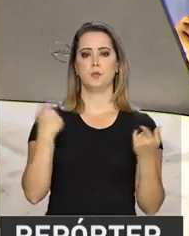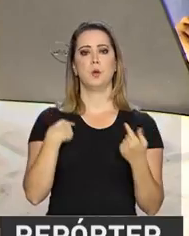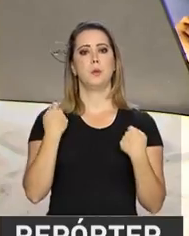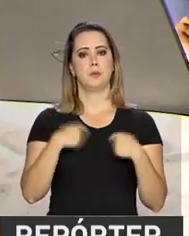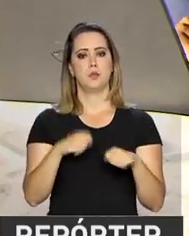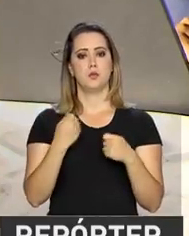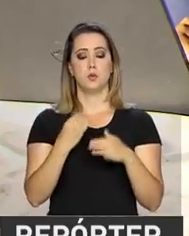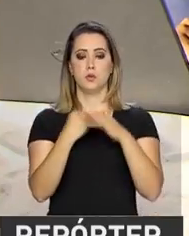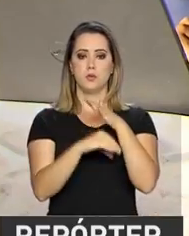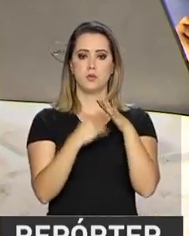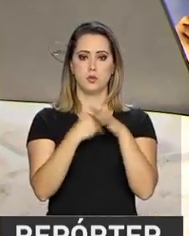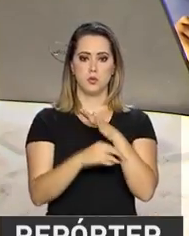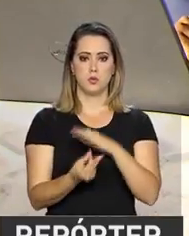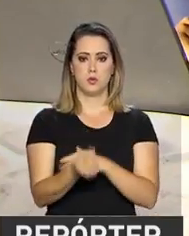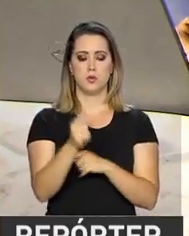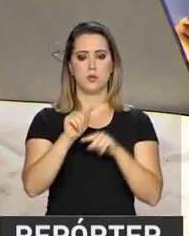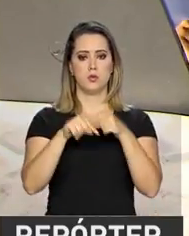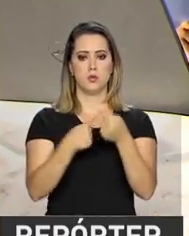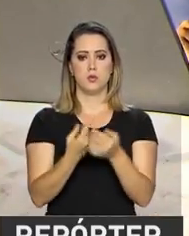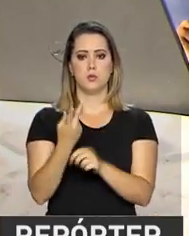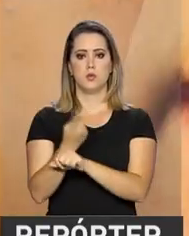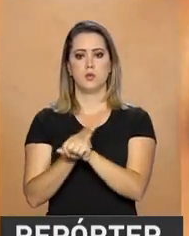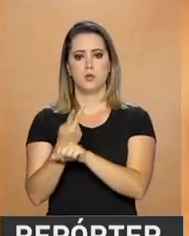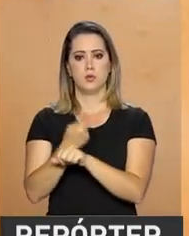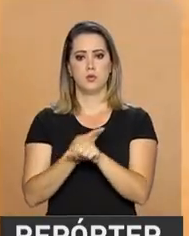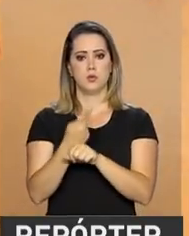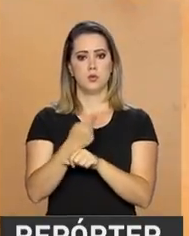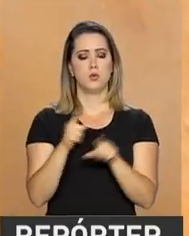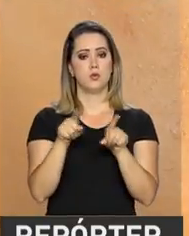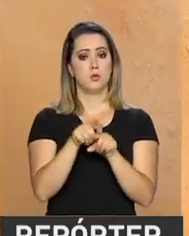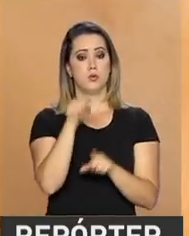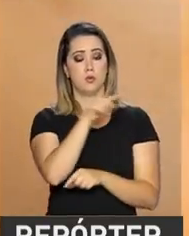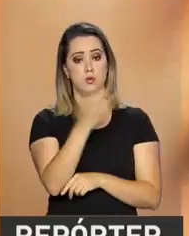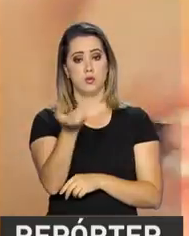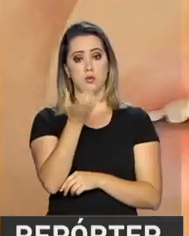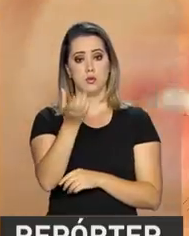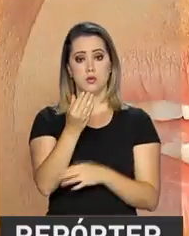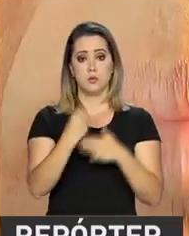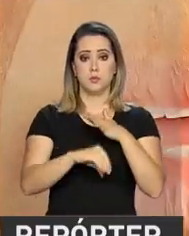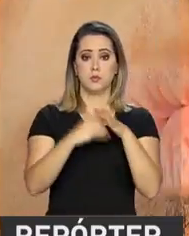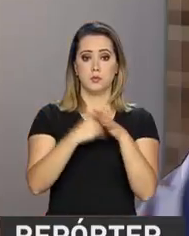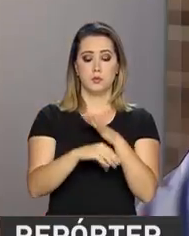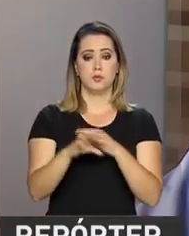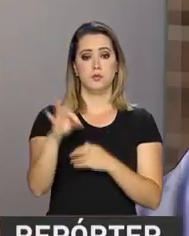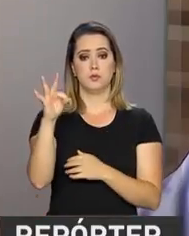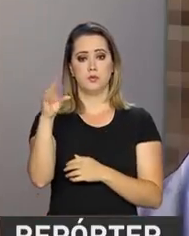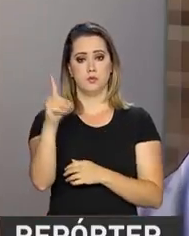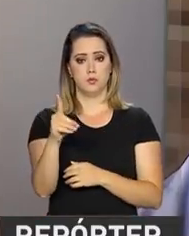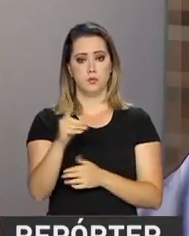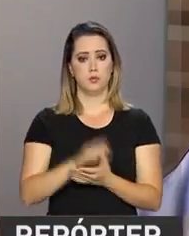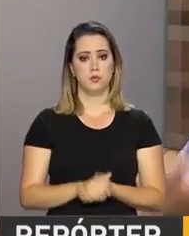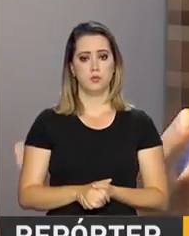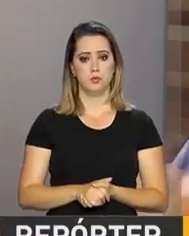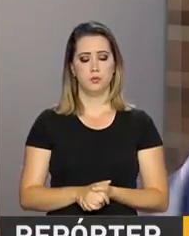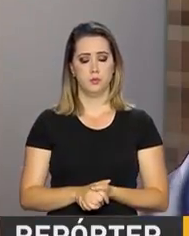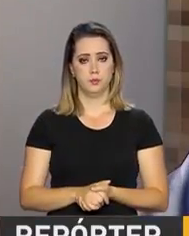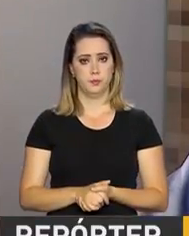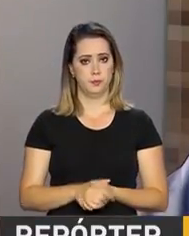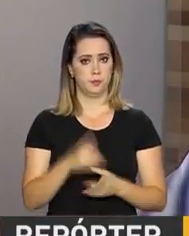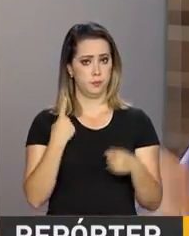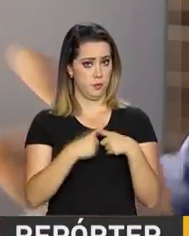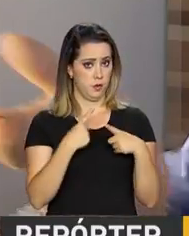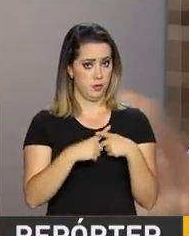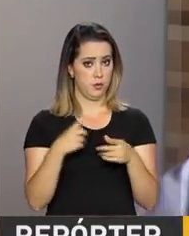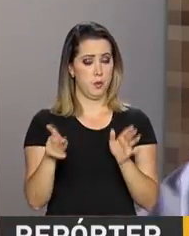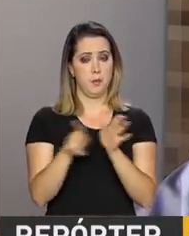os ganhos com investimentos. Depois de muita pesquisa, o coaching decidiu investir no Tesouro Direto. Eu tenho facilidade de investir pelo